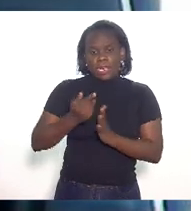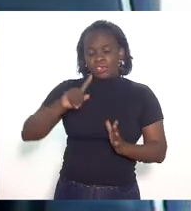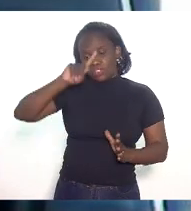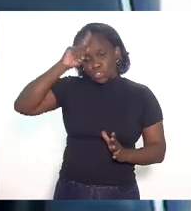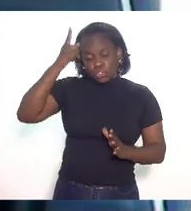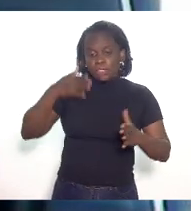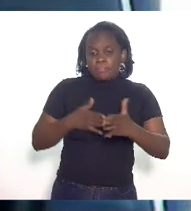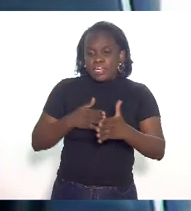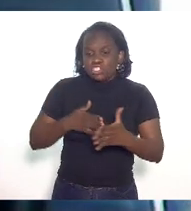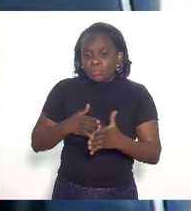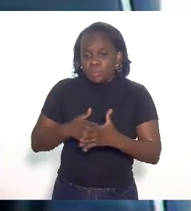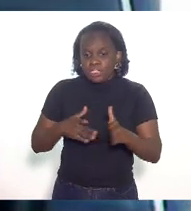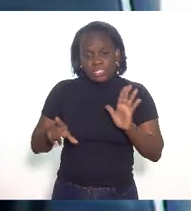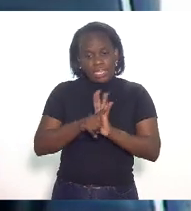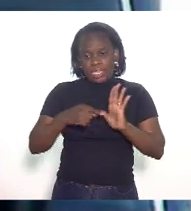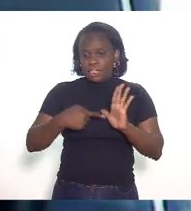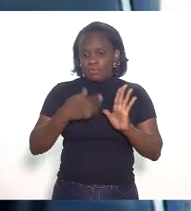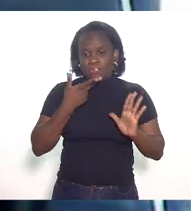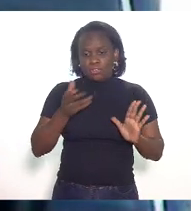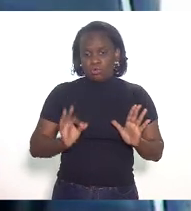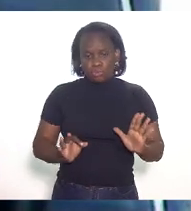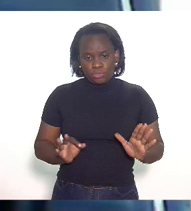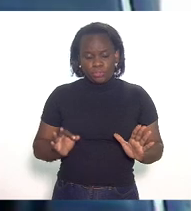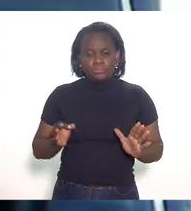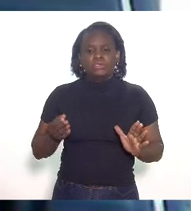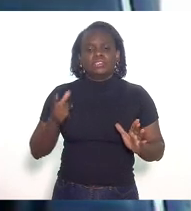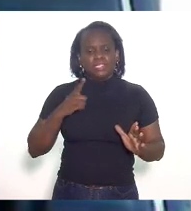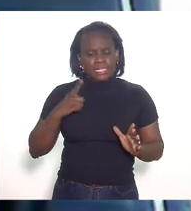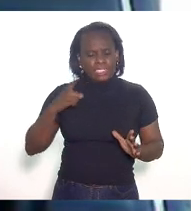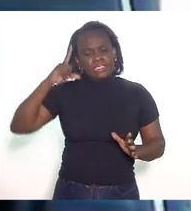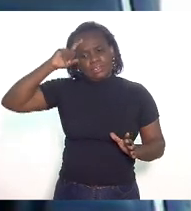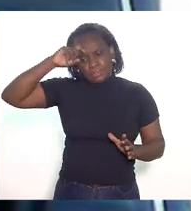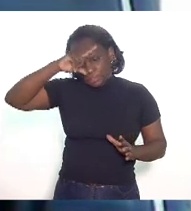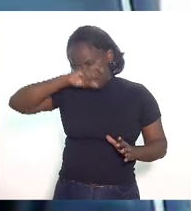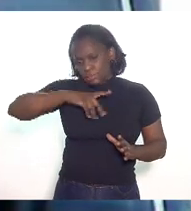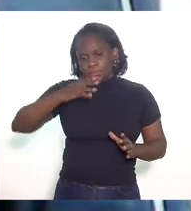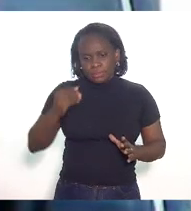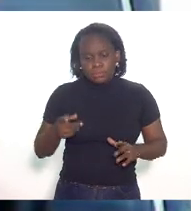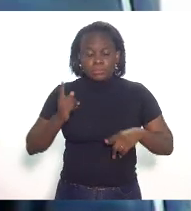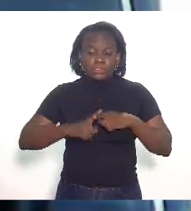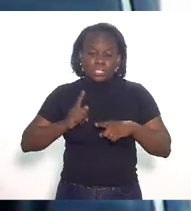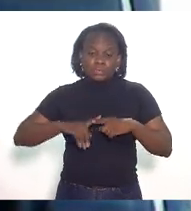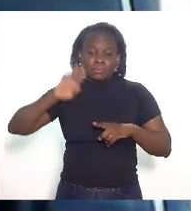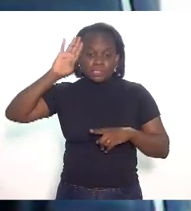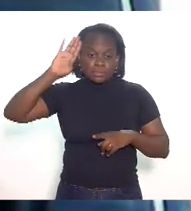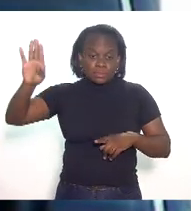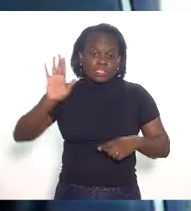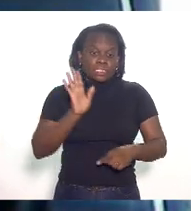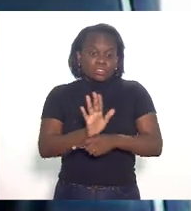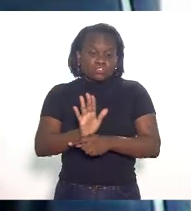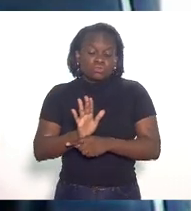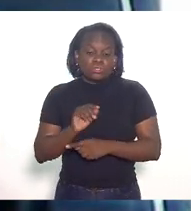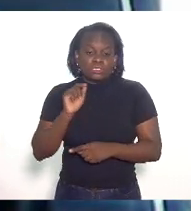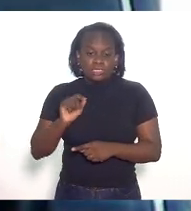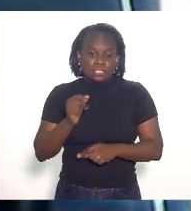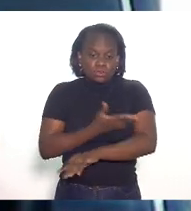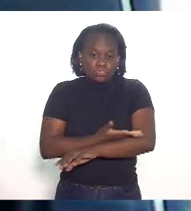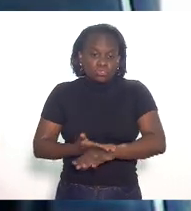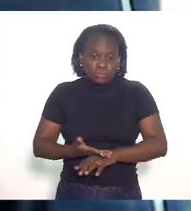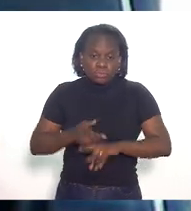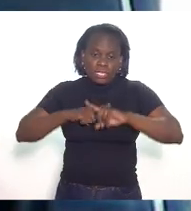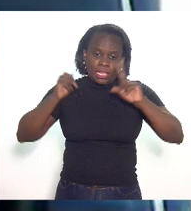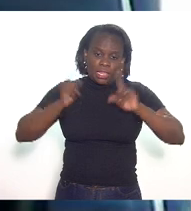impedimento além do que a lei determinava isso é bastante complexo também porque principalmente o beneficiado ele costuma